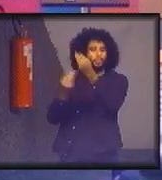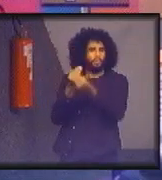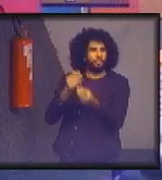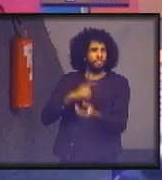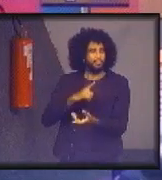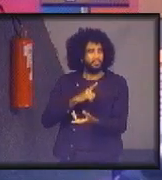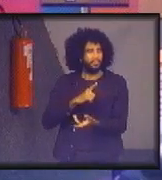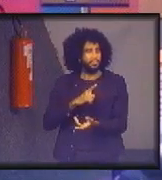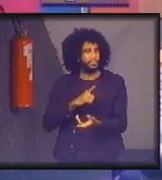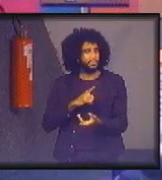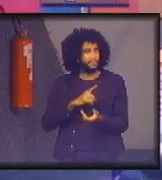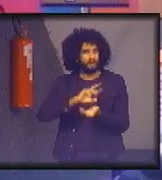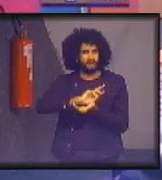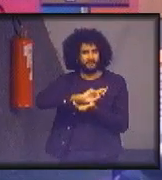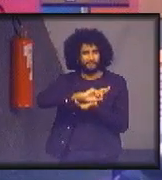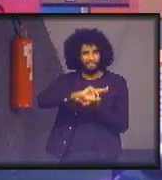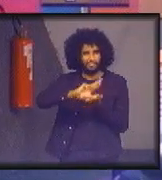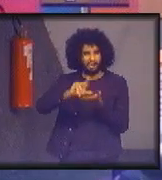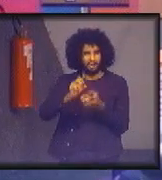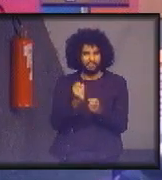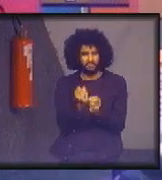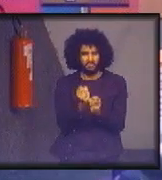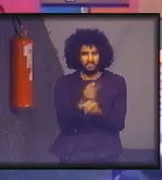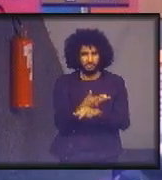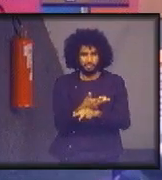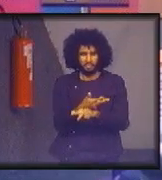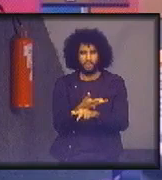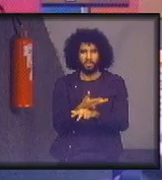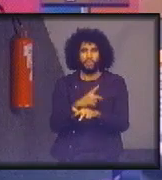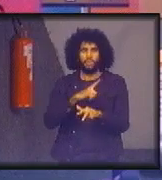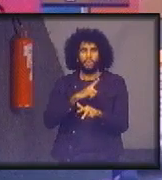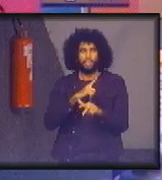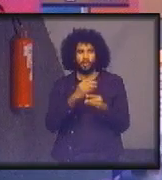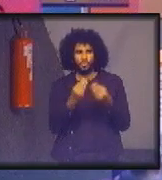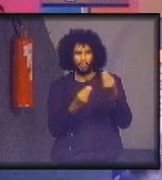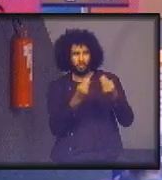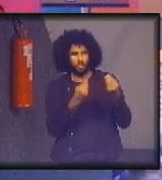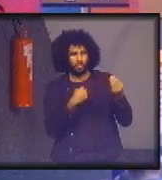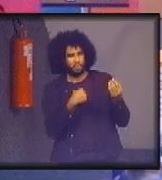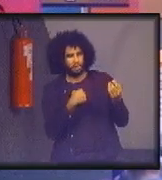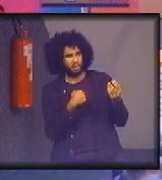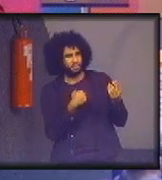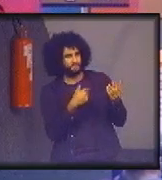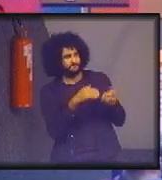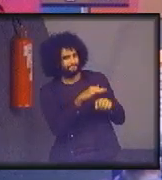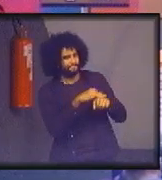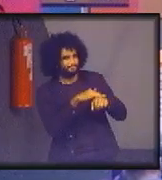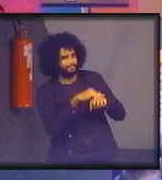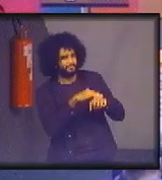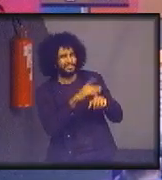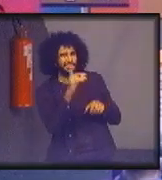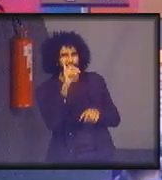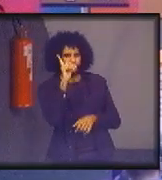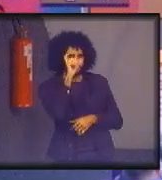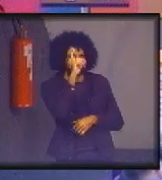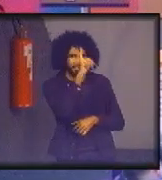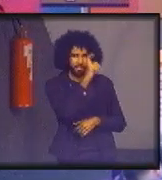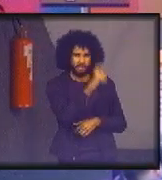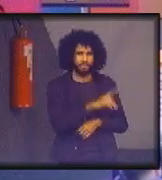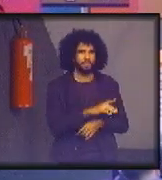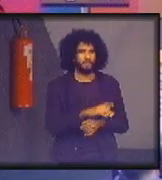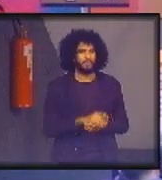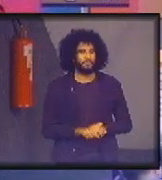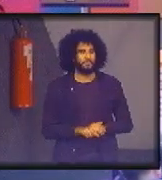transdisciplinariedade, a necessidade de uma abordagem holística, coordenação, é difícil. Que daí,